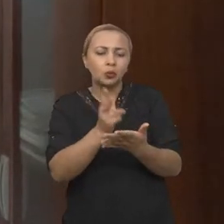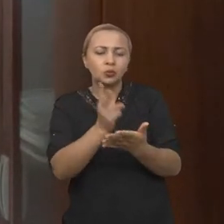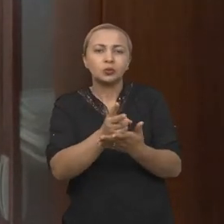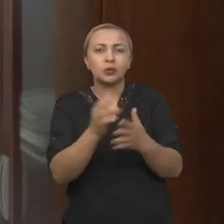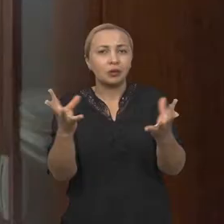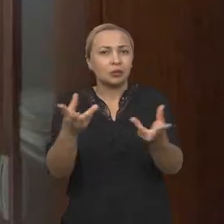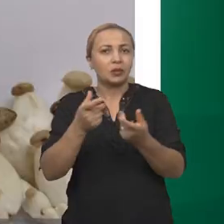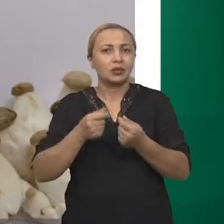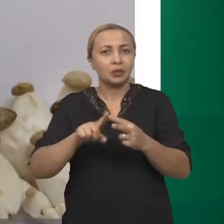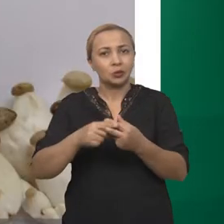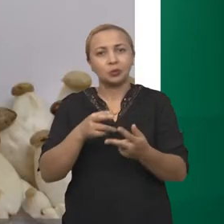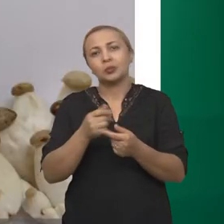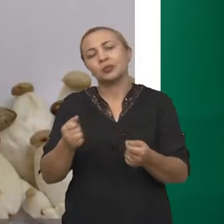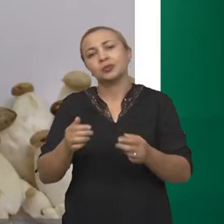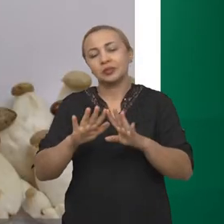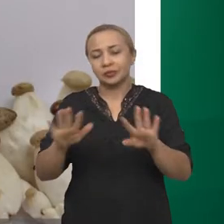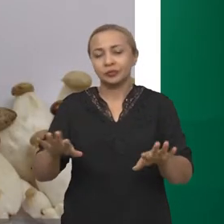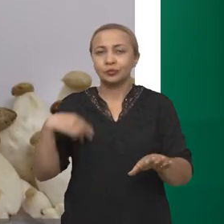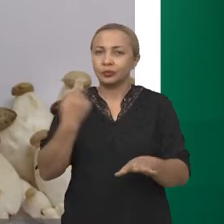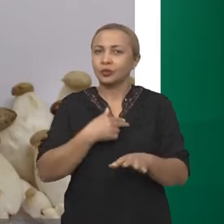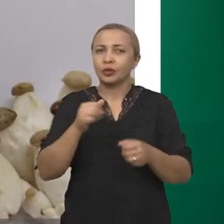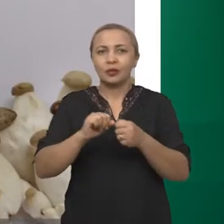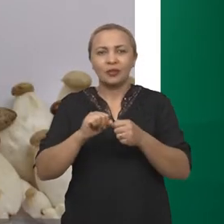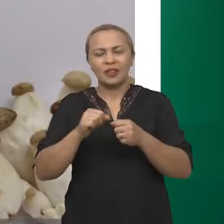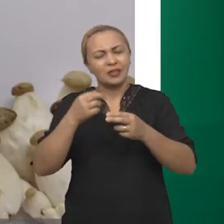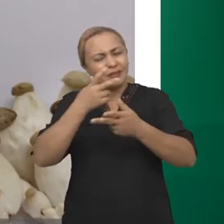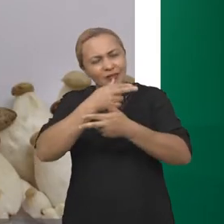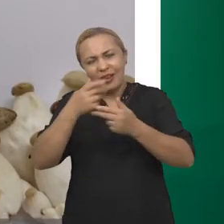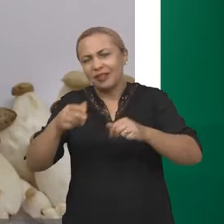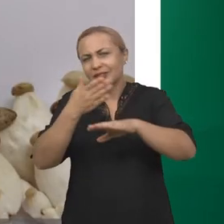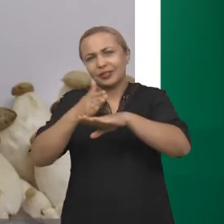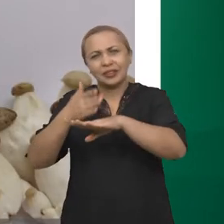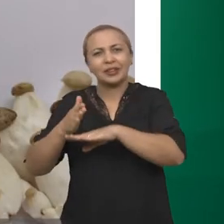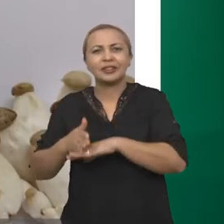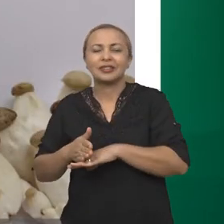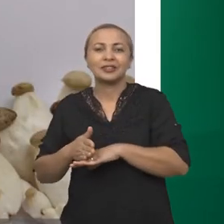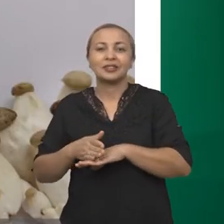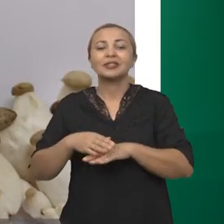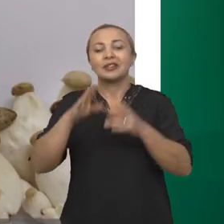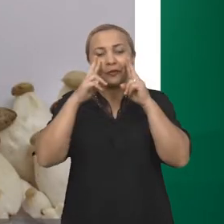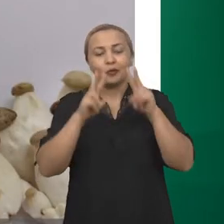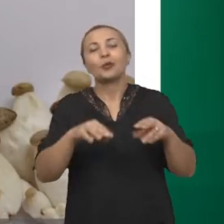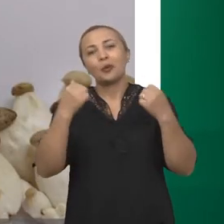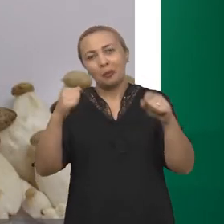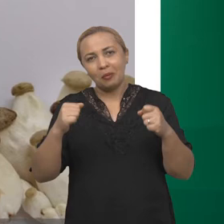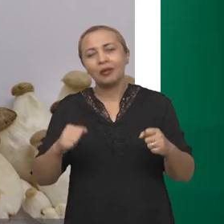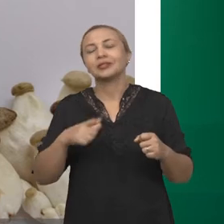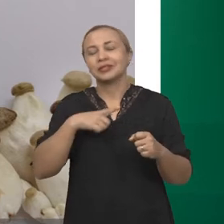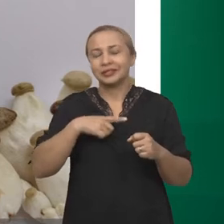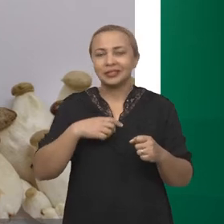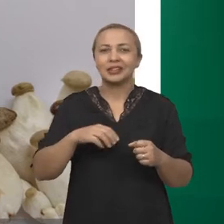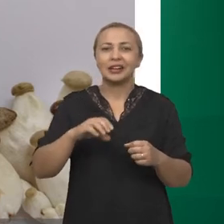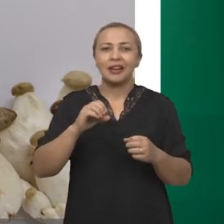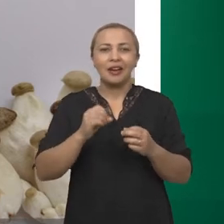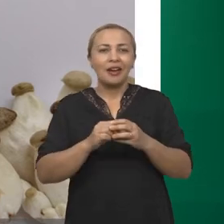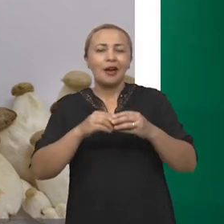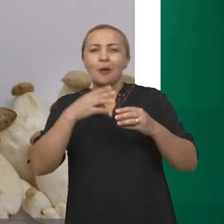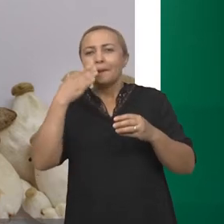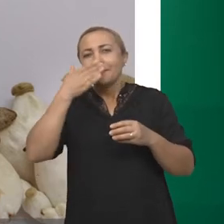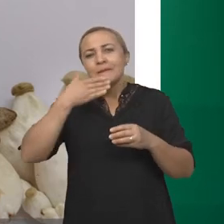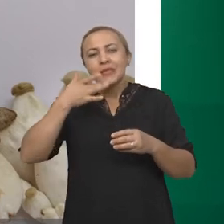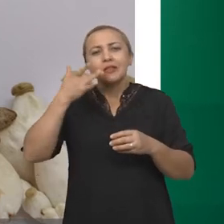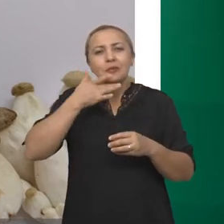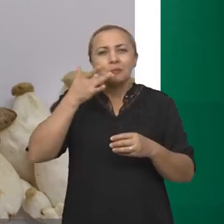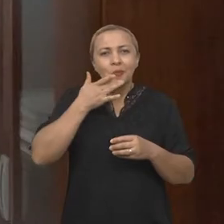no produto. Então, nós fizemos vários testes e a gente observou que é possível manter a crocância, o sabor